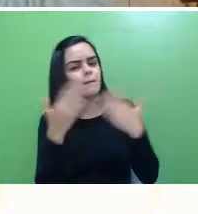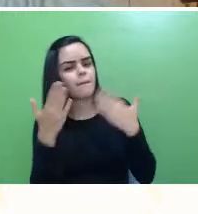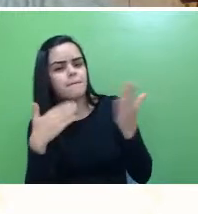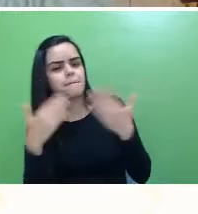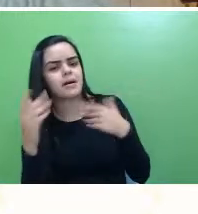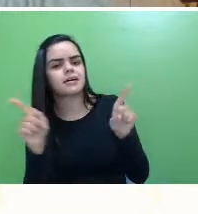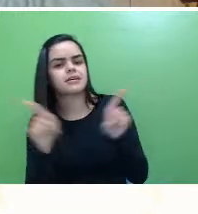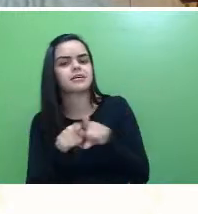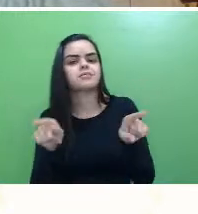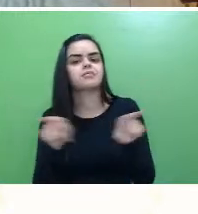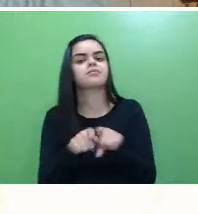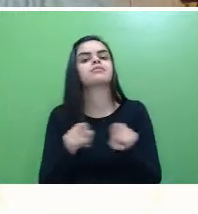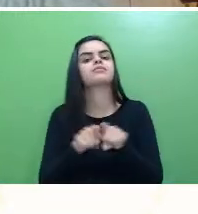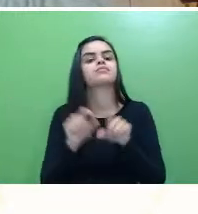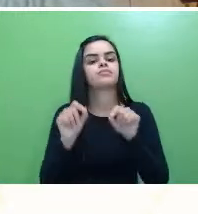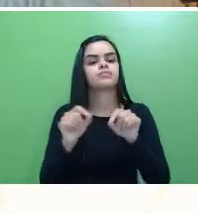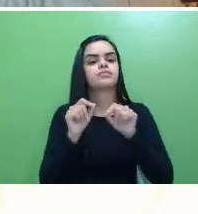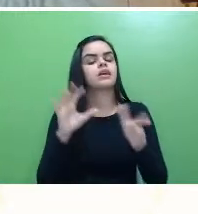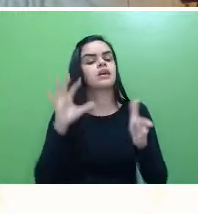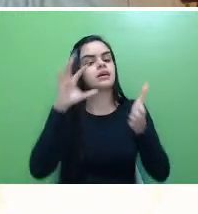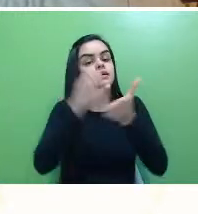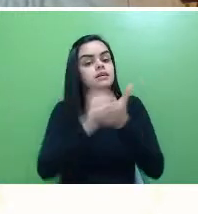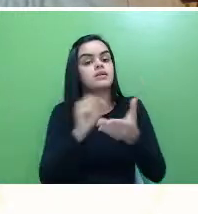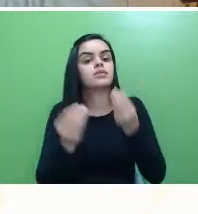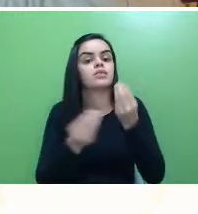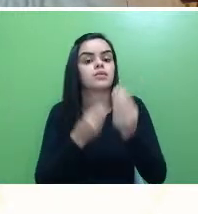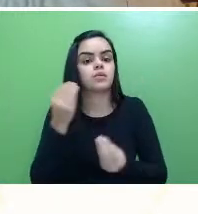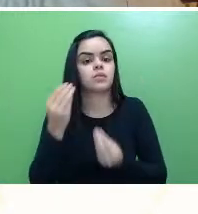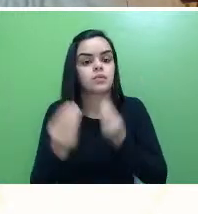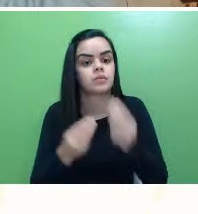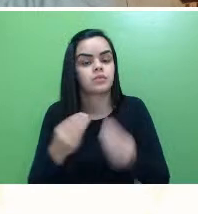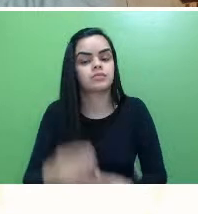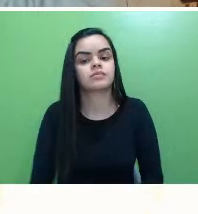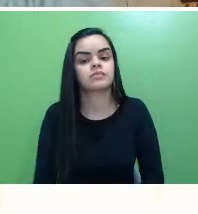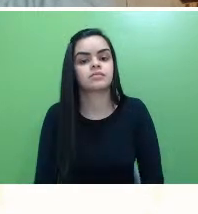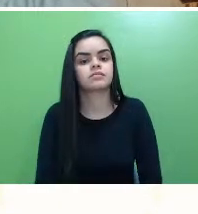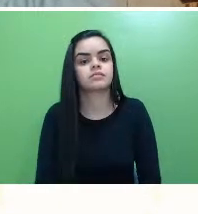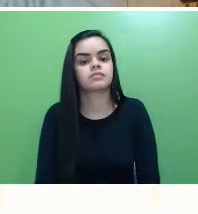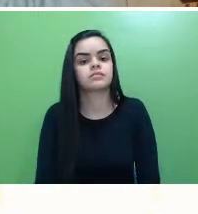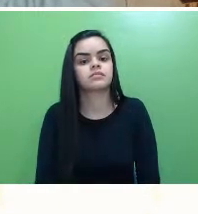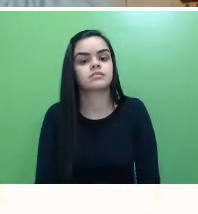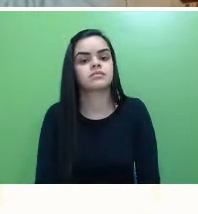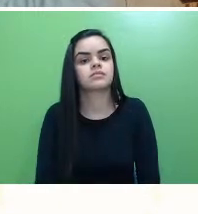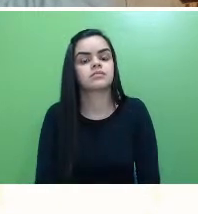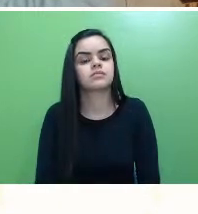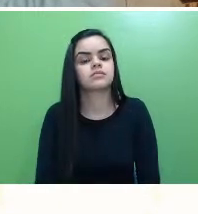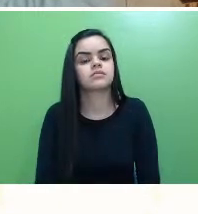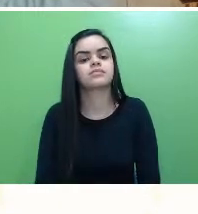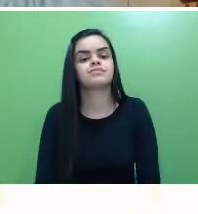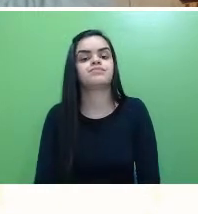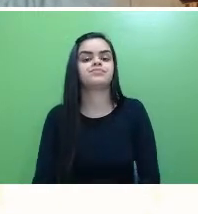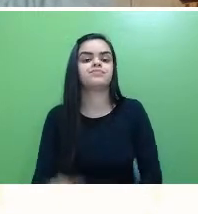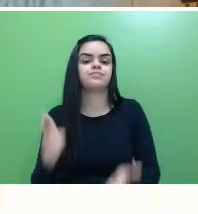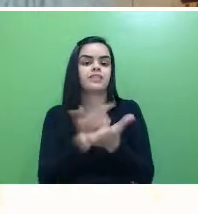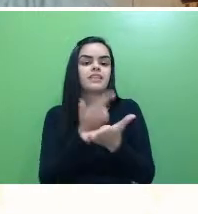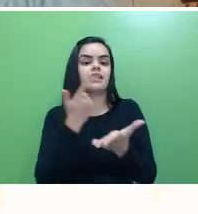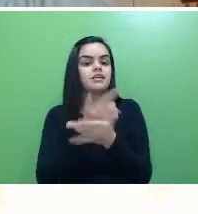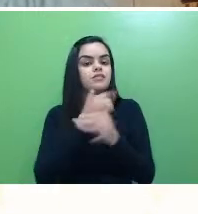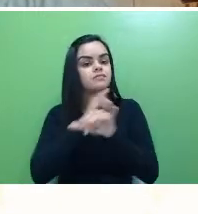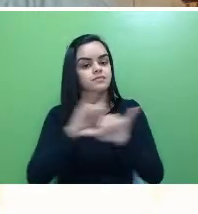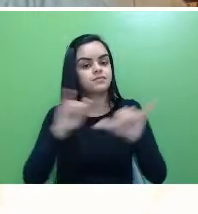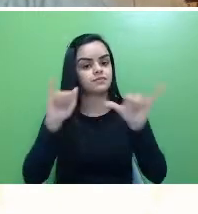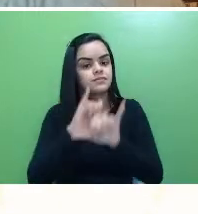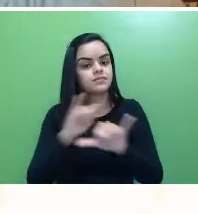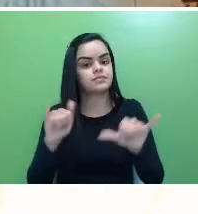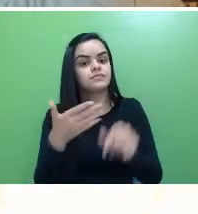simultaneamente ao credenciamento, houve o lançamento de alguns livros, um